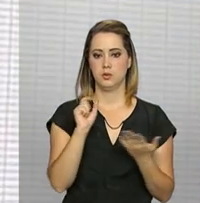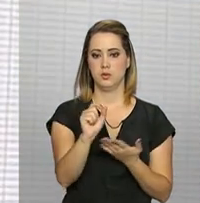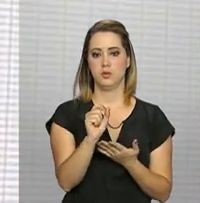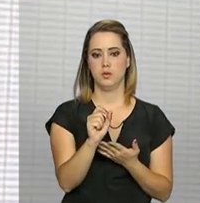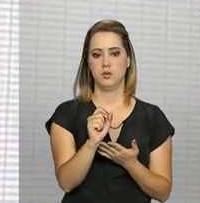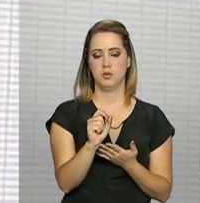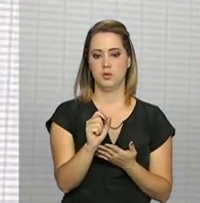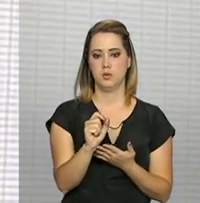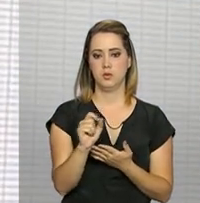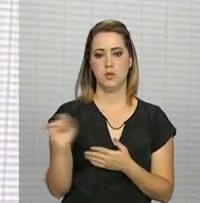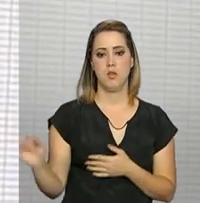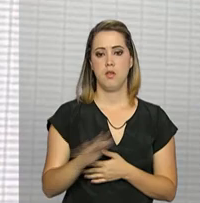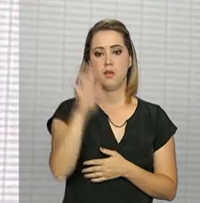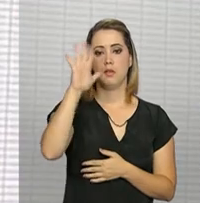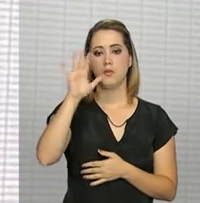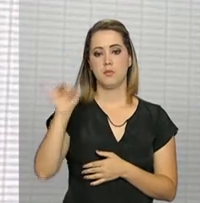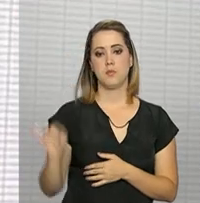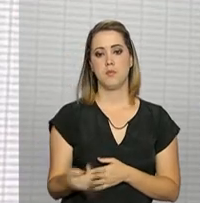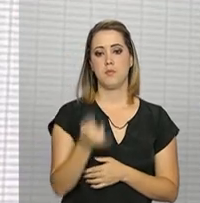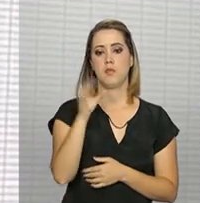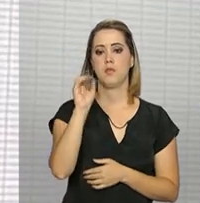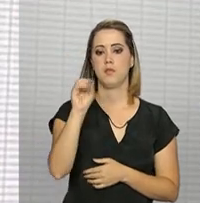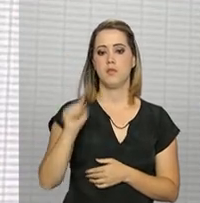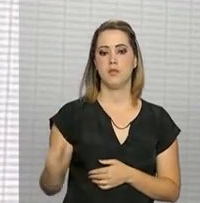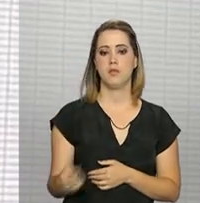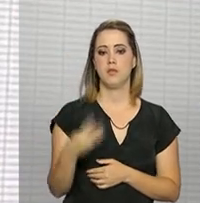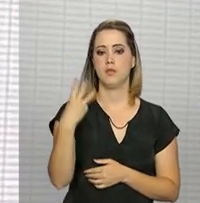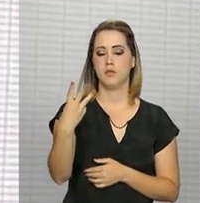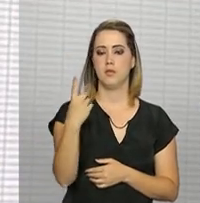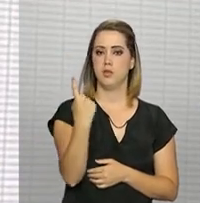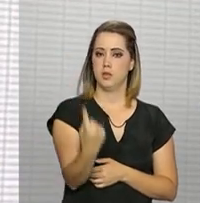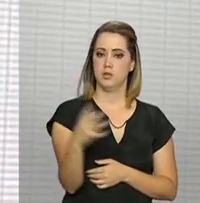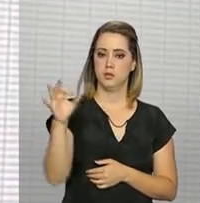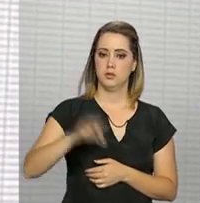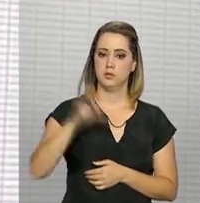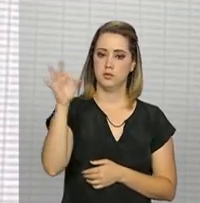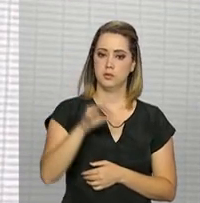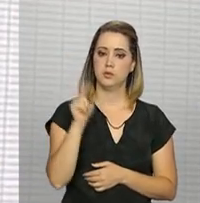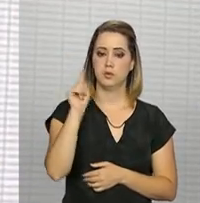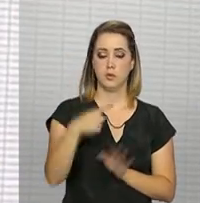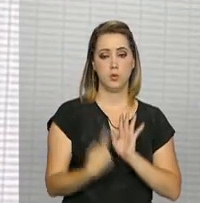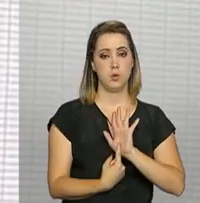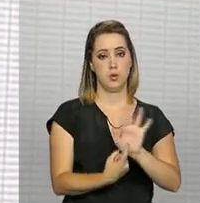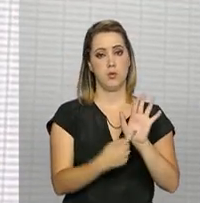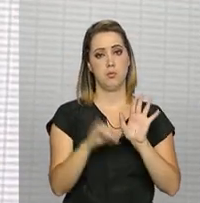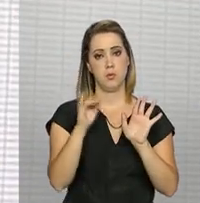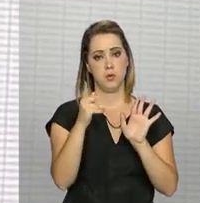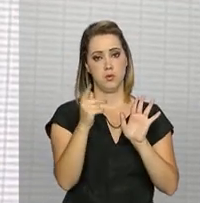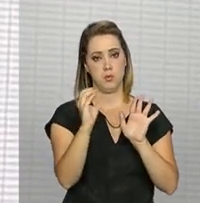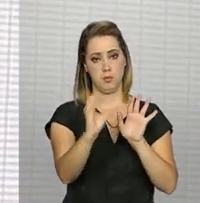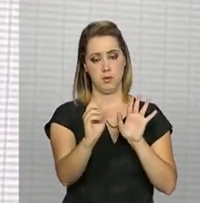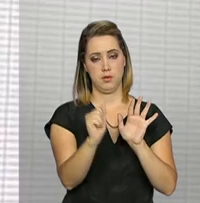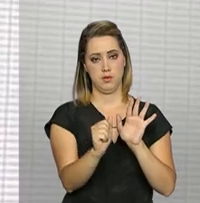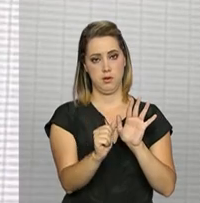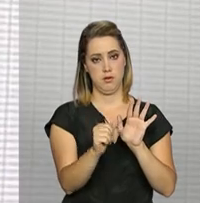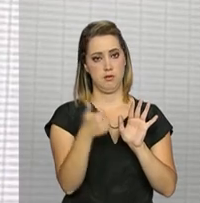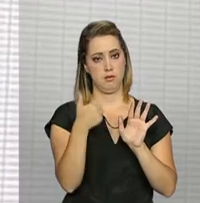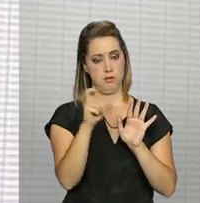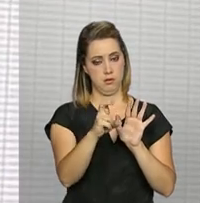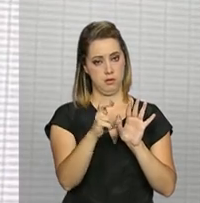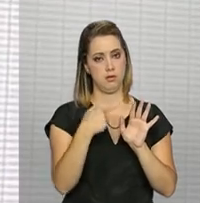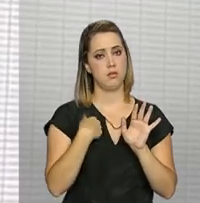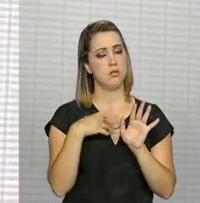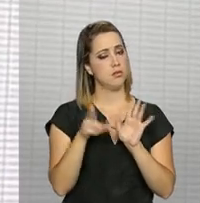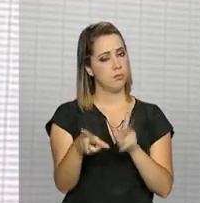todos. A inflação em janeiro deve ficar em 0,31%. É o que mostra o IPCA 15, a prévia da